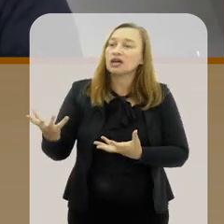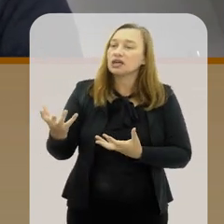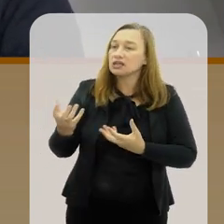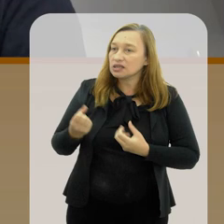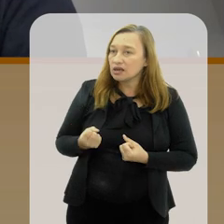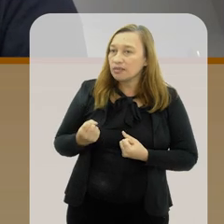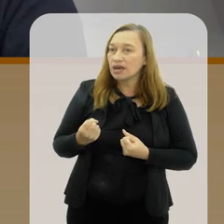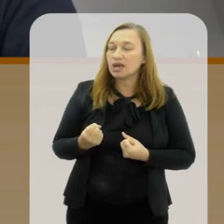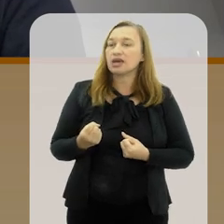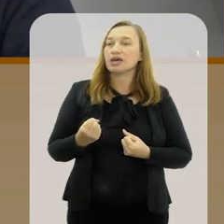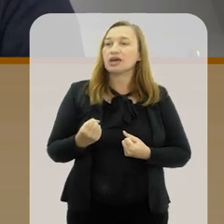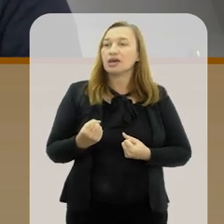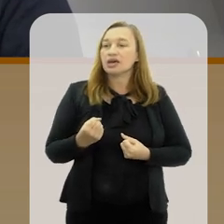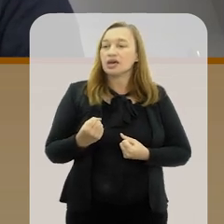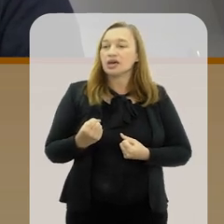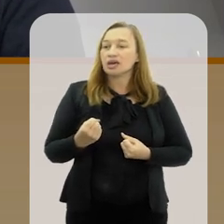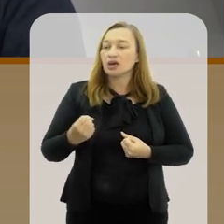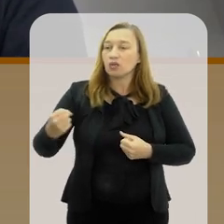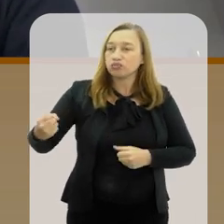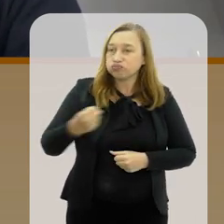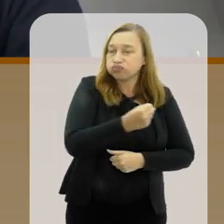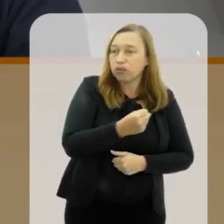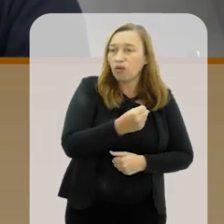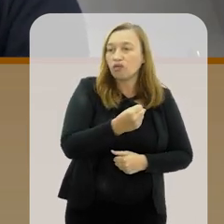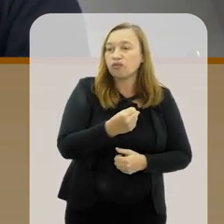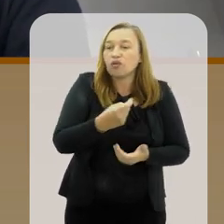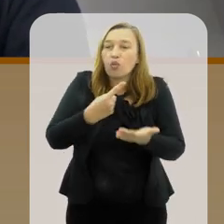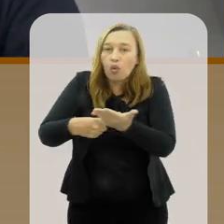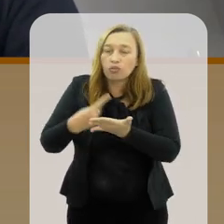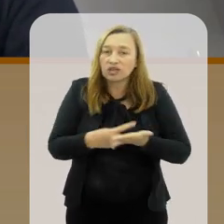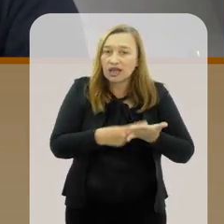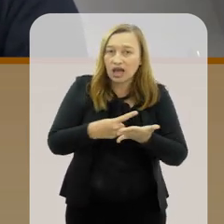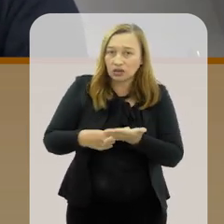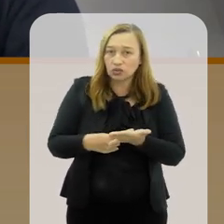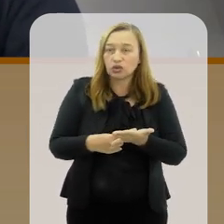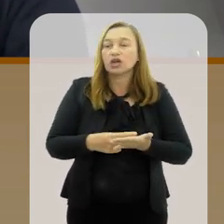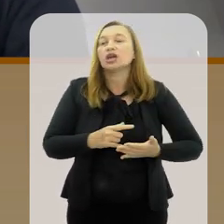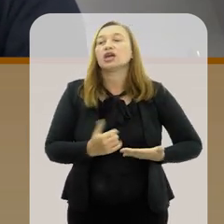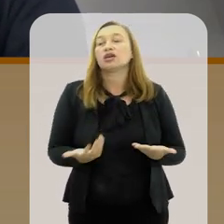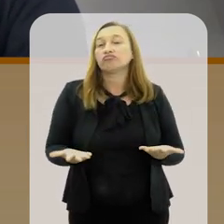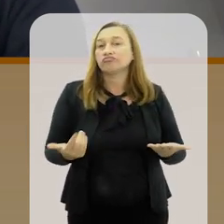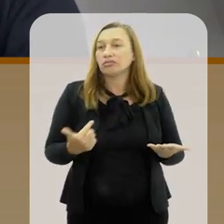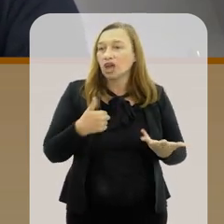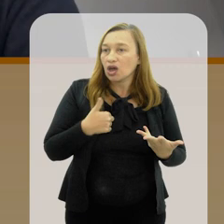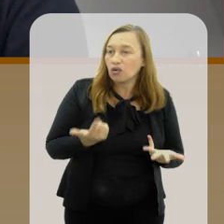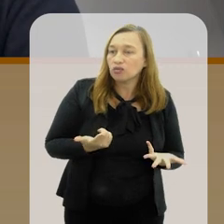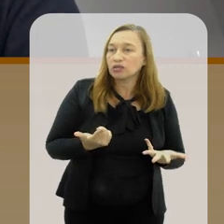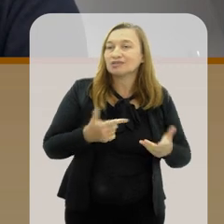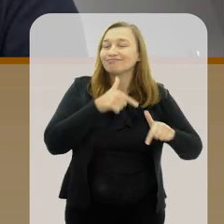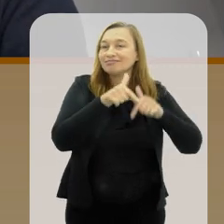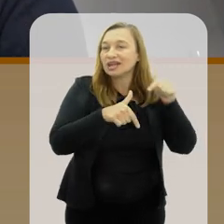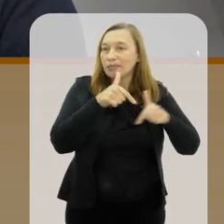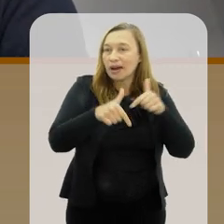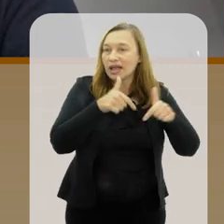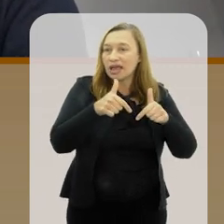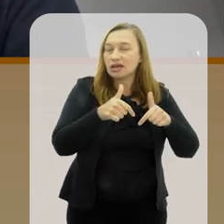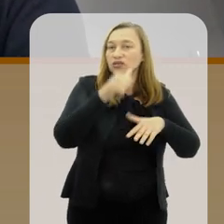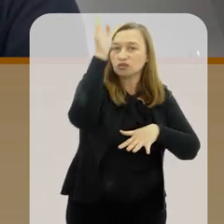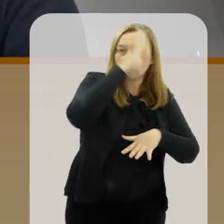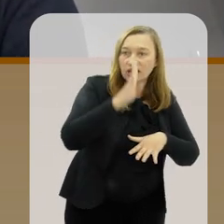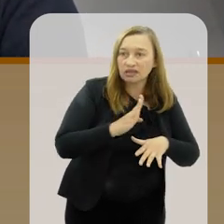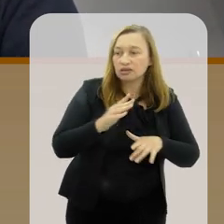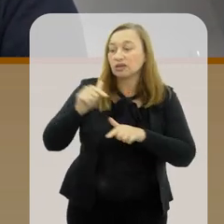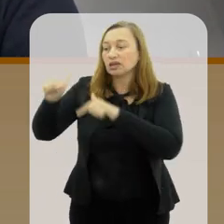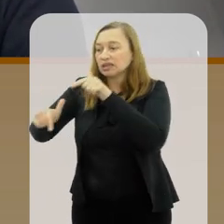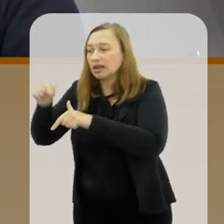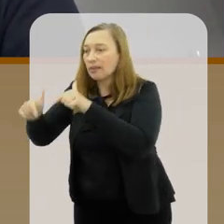ao receber essa promoção, fico mais ou menos acordado que eu passaria a trabalhar tanto